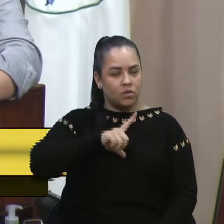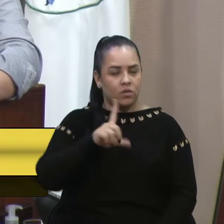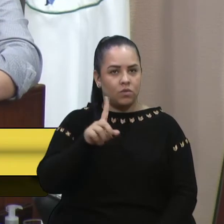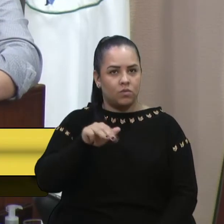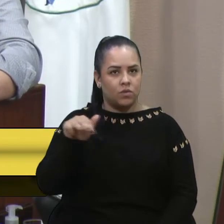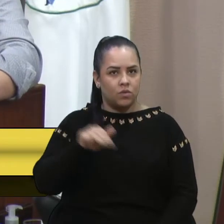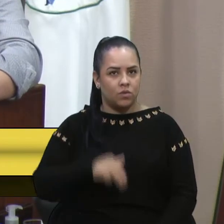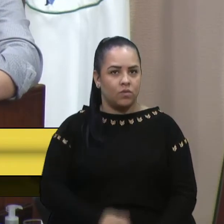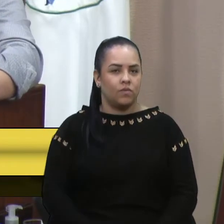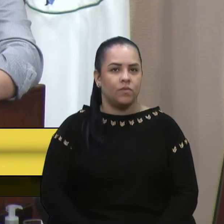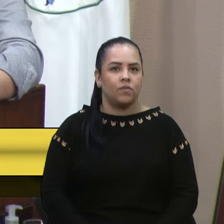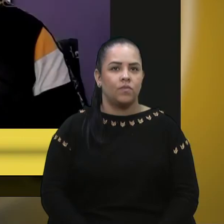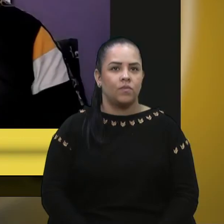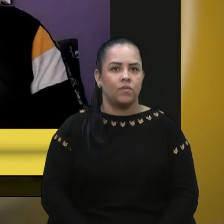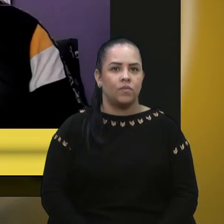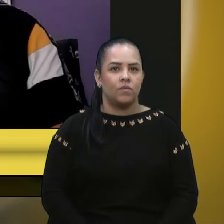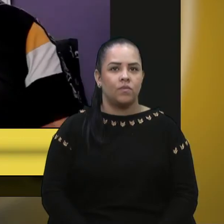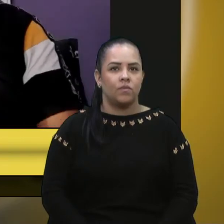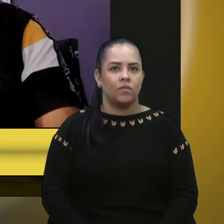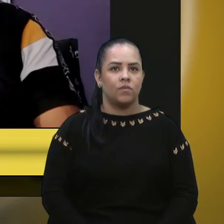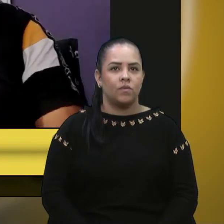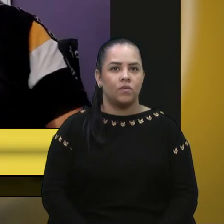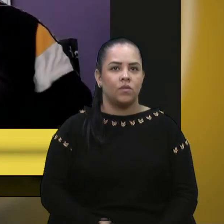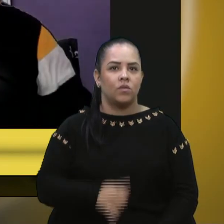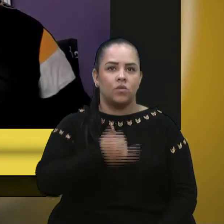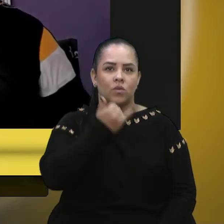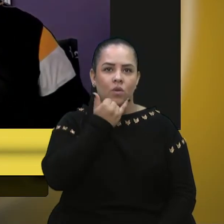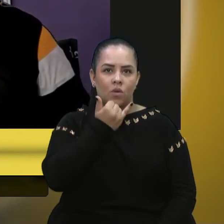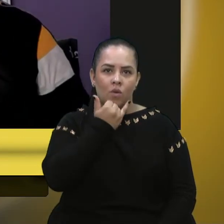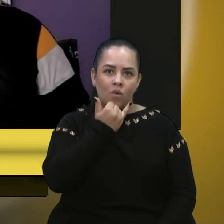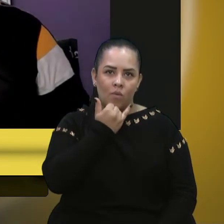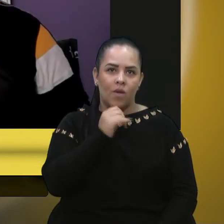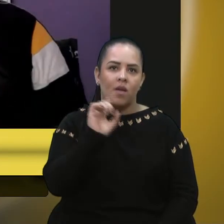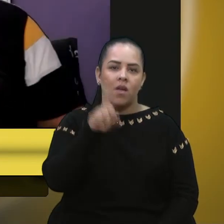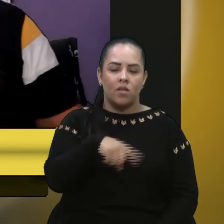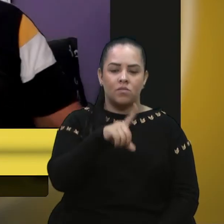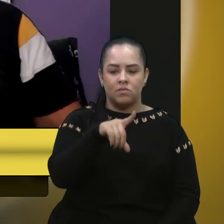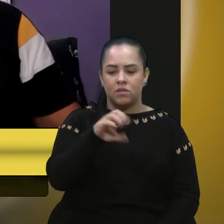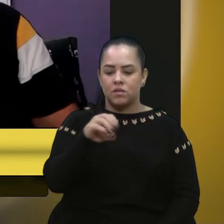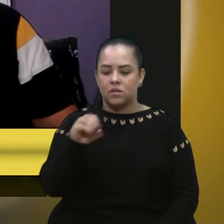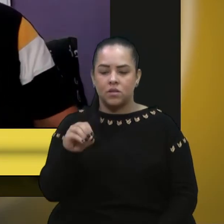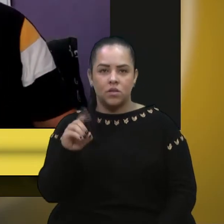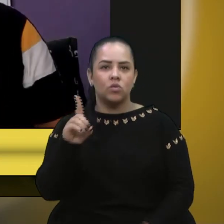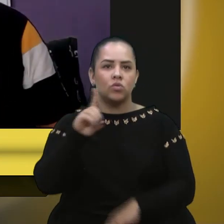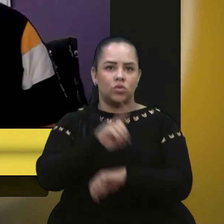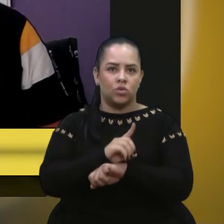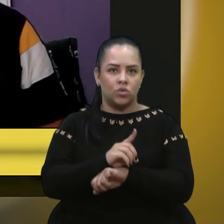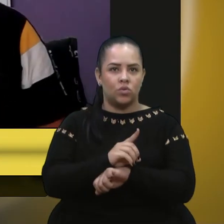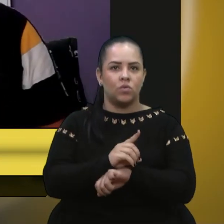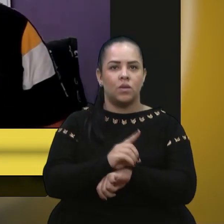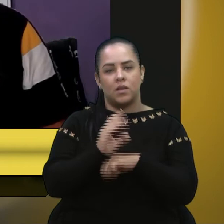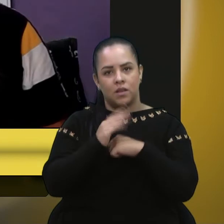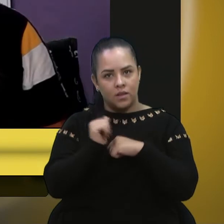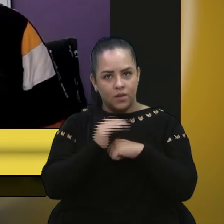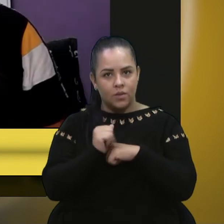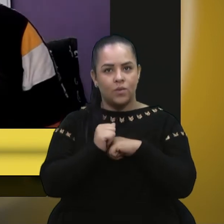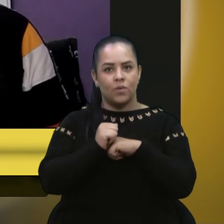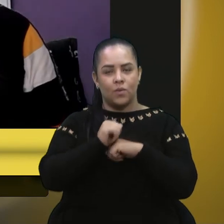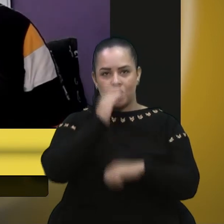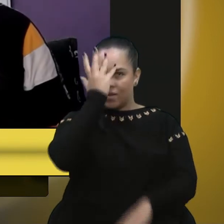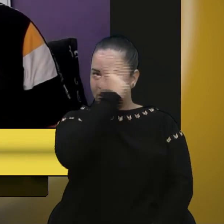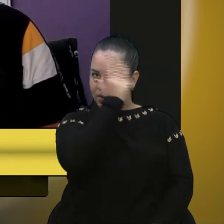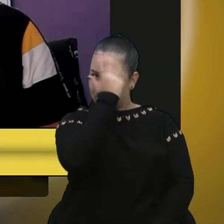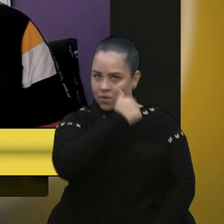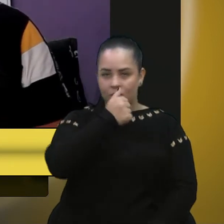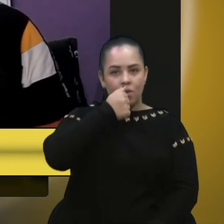Vereador Bressan, peço desculpa a você que meu assunto é nos 100 dias também com o nosso querido prefeito Adiló e Paulo Iori.